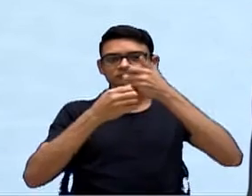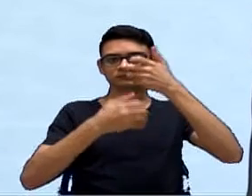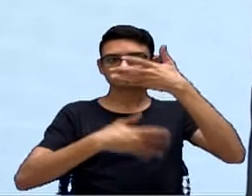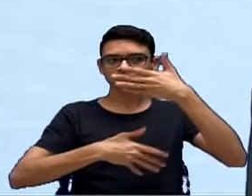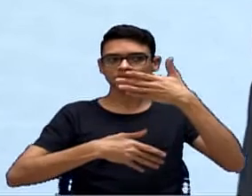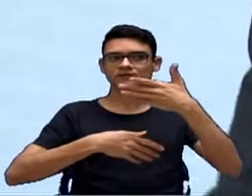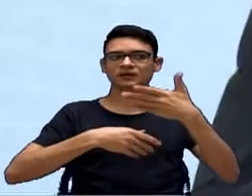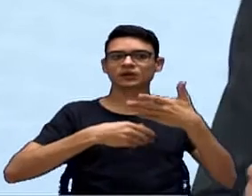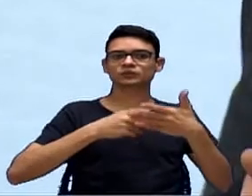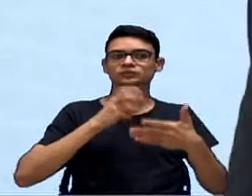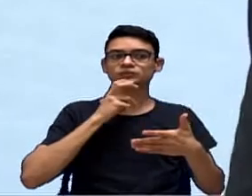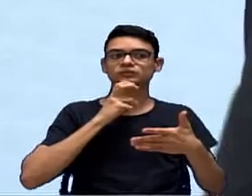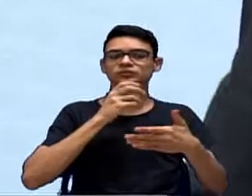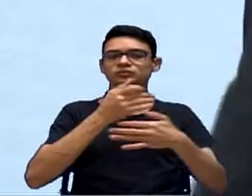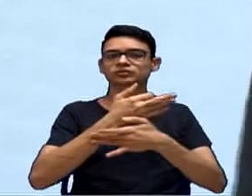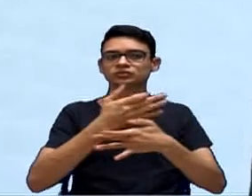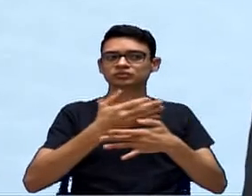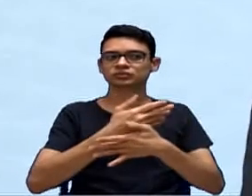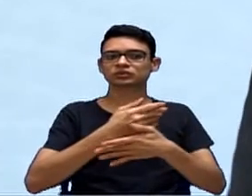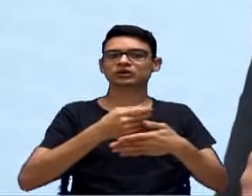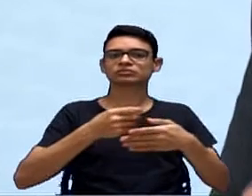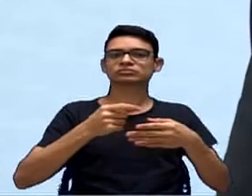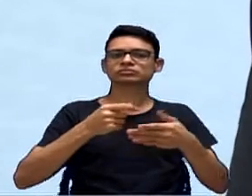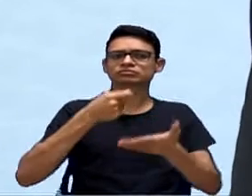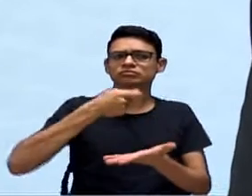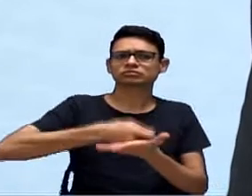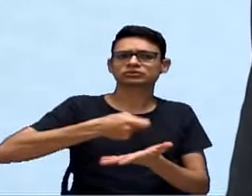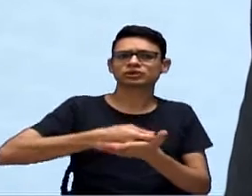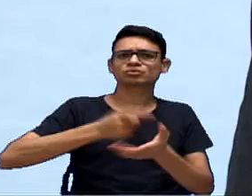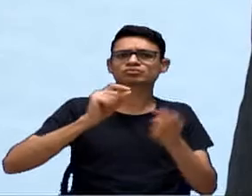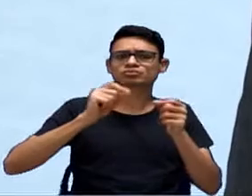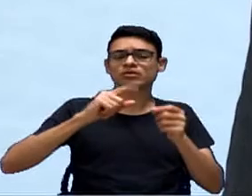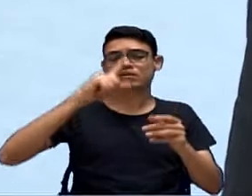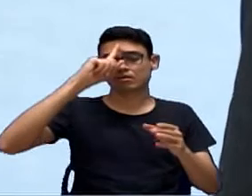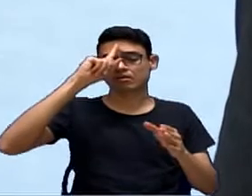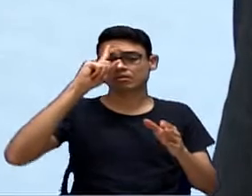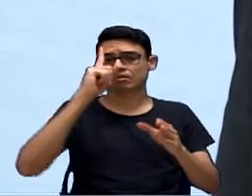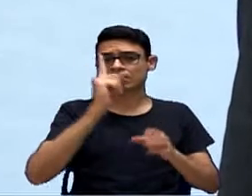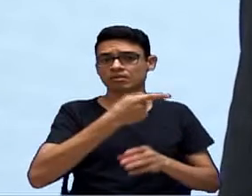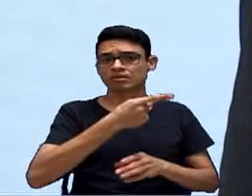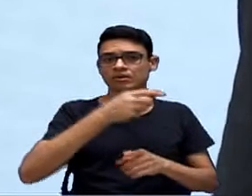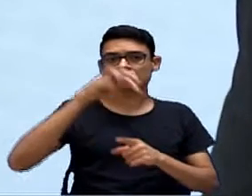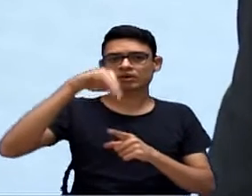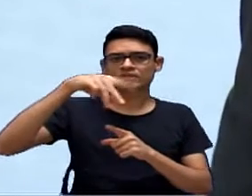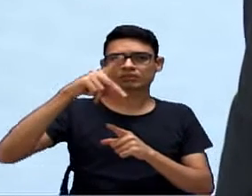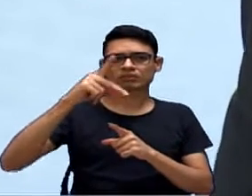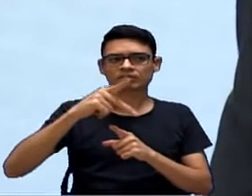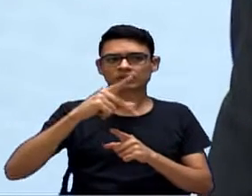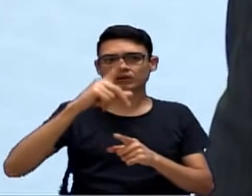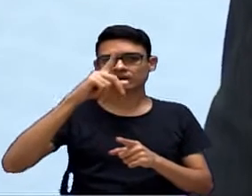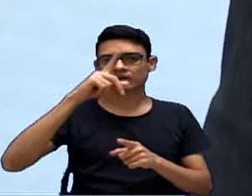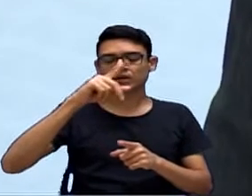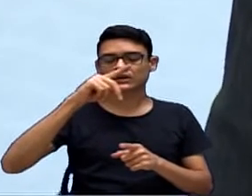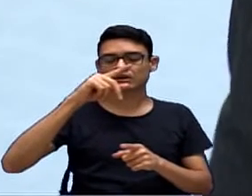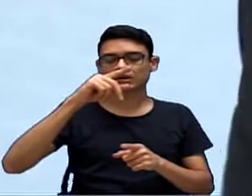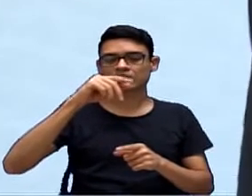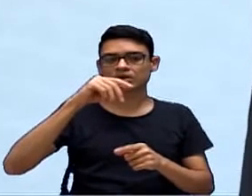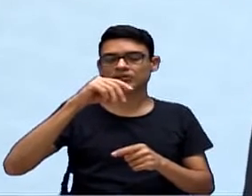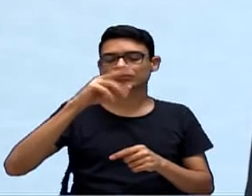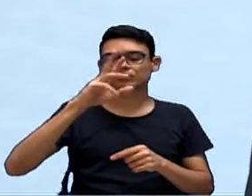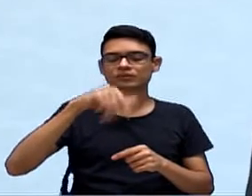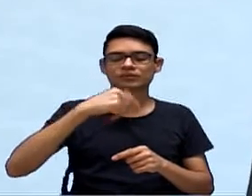do município que obedecer estritamente a ordem de prioridade da vacinação estabelecida pelo Ministério da Saúde e o Plano Nacional